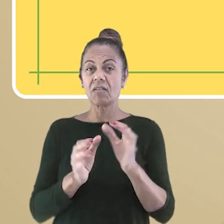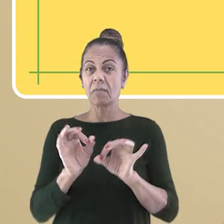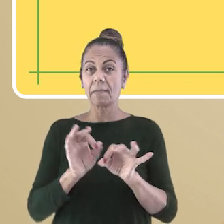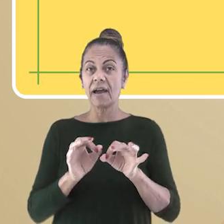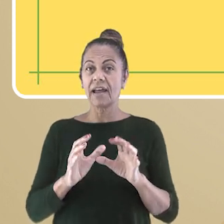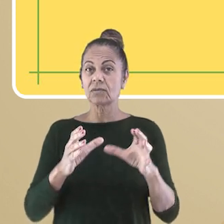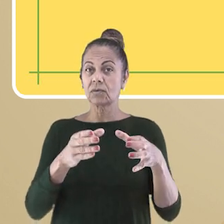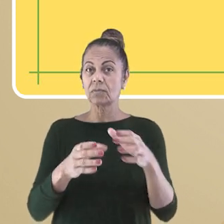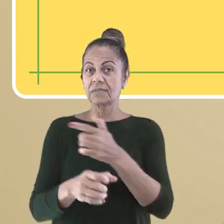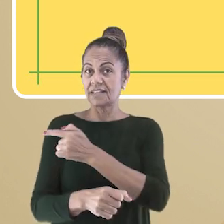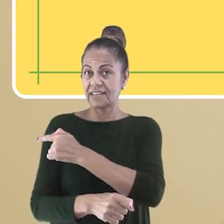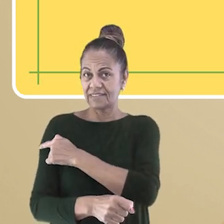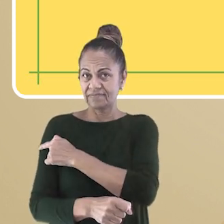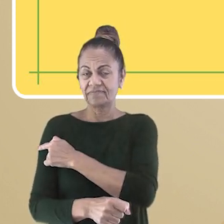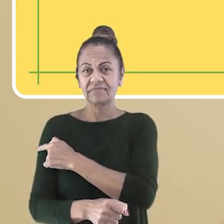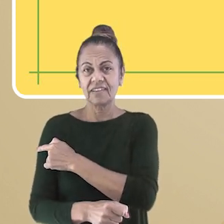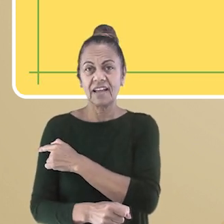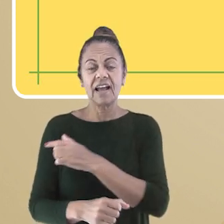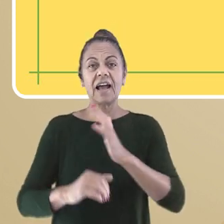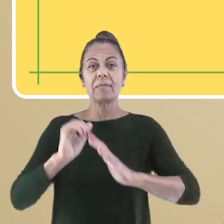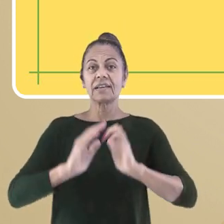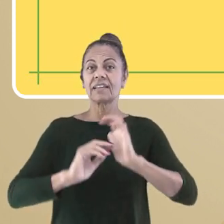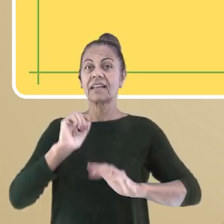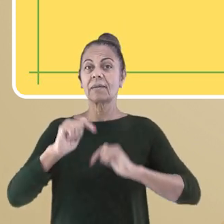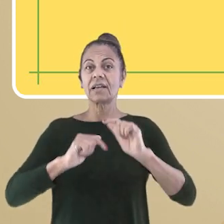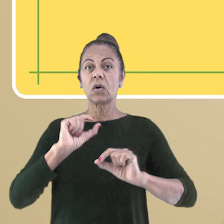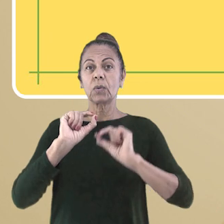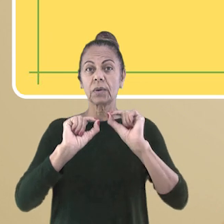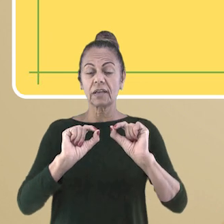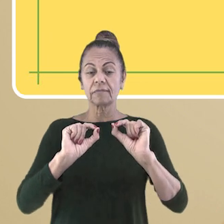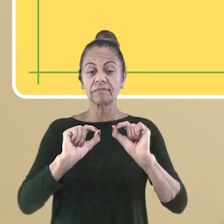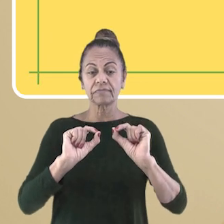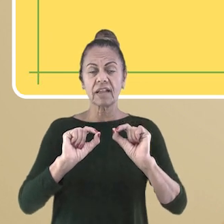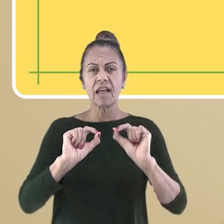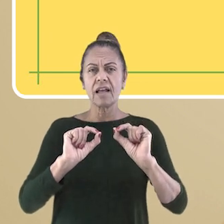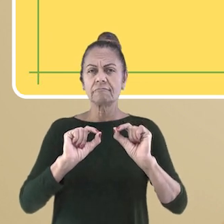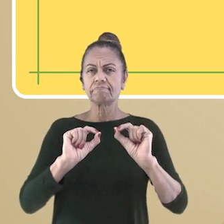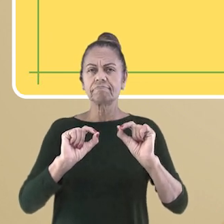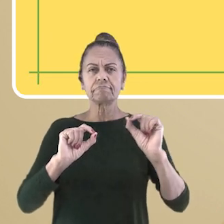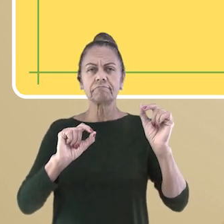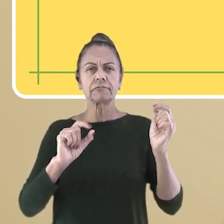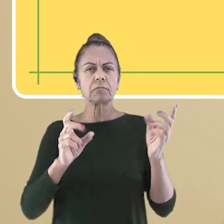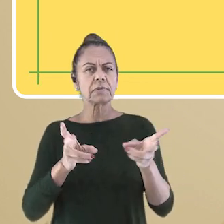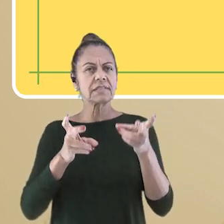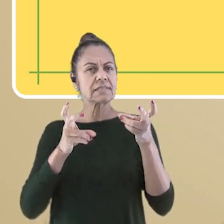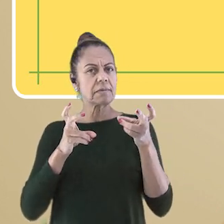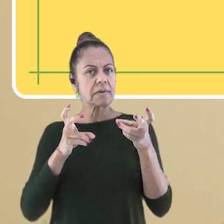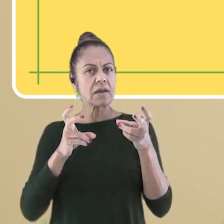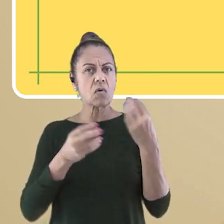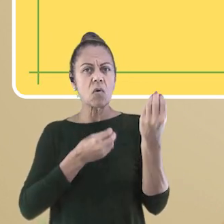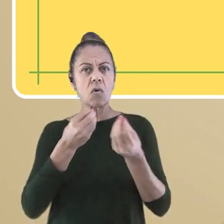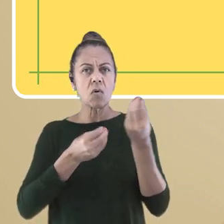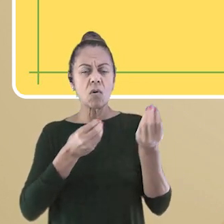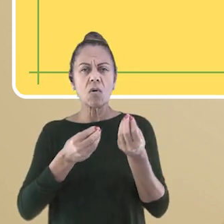dos anos finais. A habilidade trabalhada será analisar a influência dos fluxos econômicos